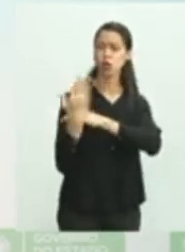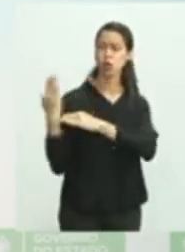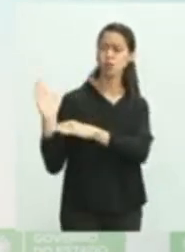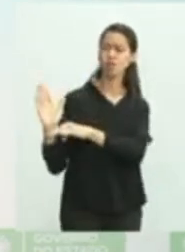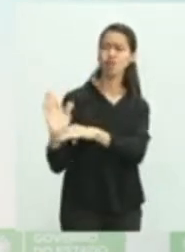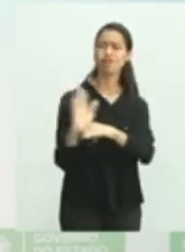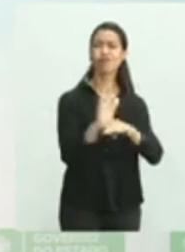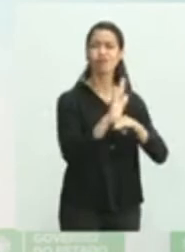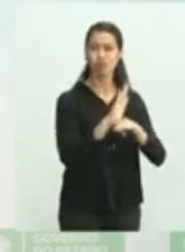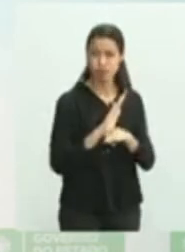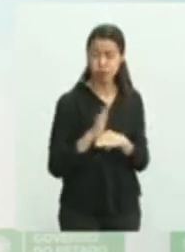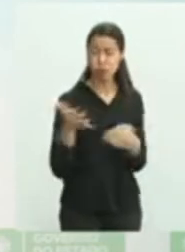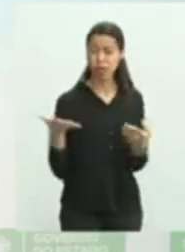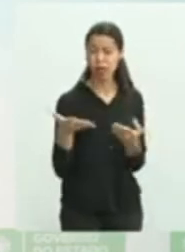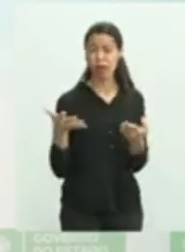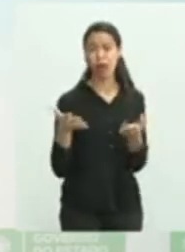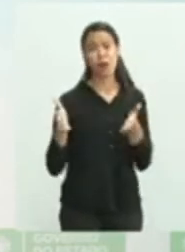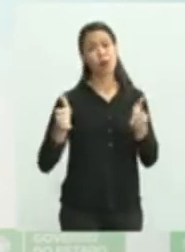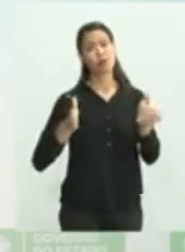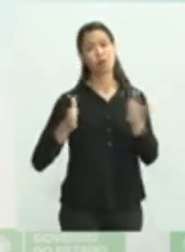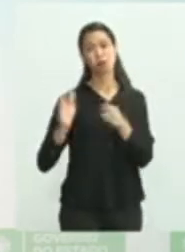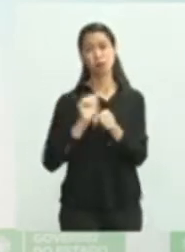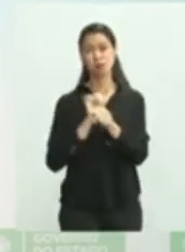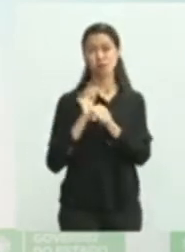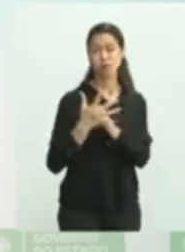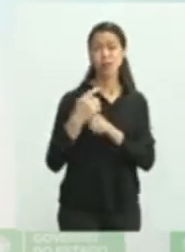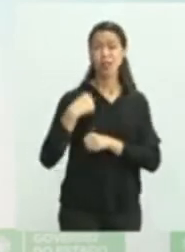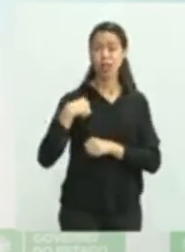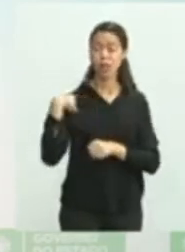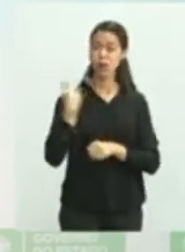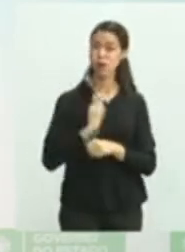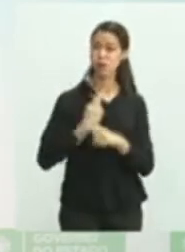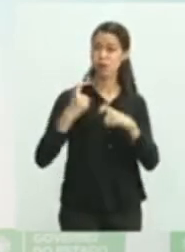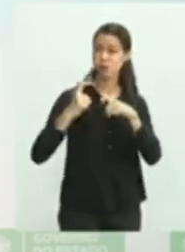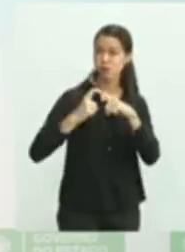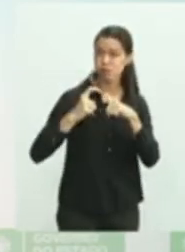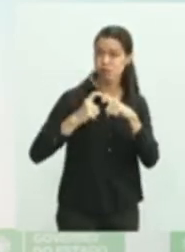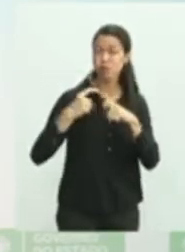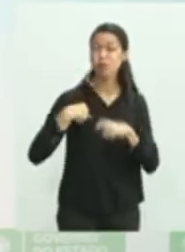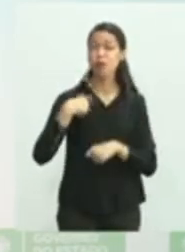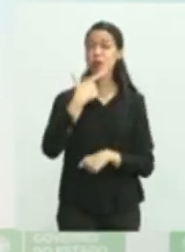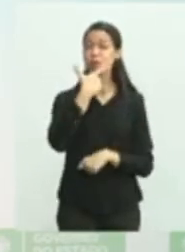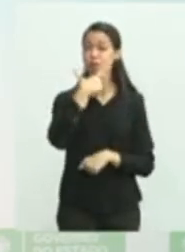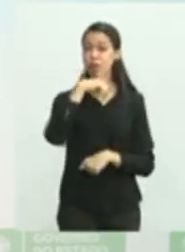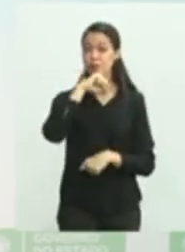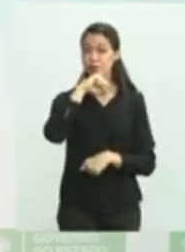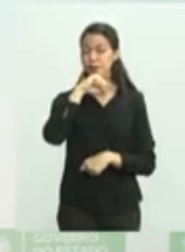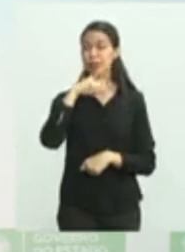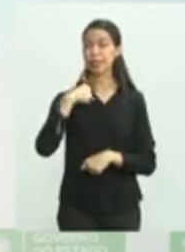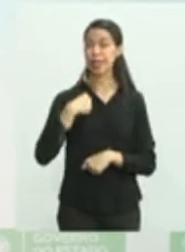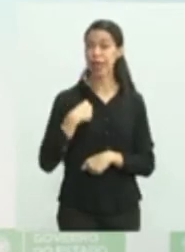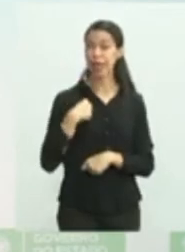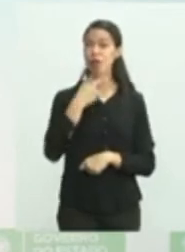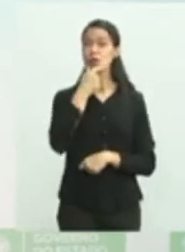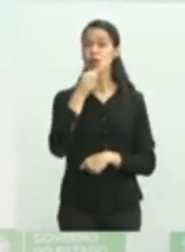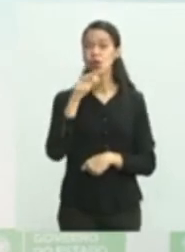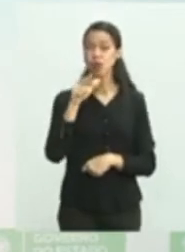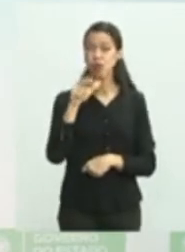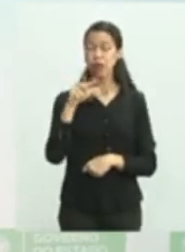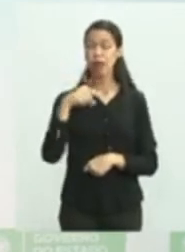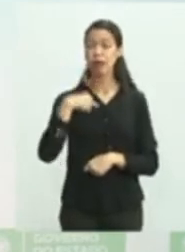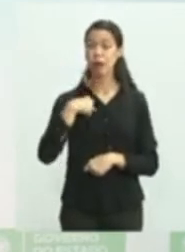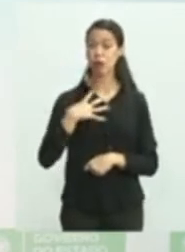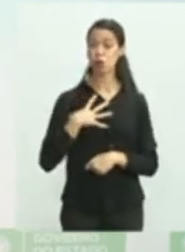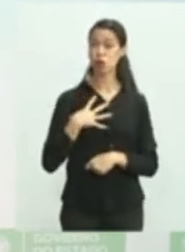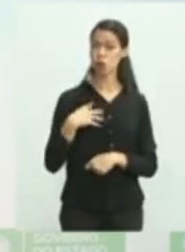Eu, como médico, como pai, como irmão, como filho, adotei todas